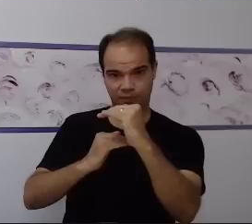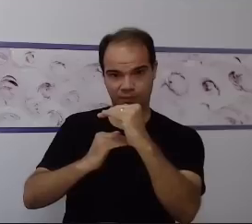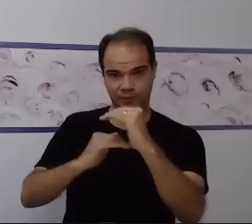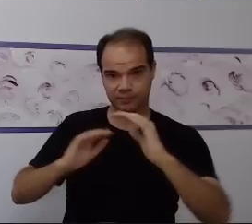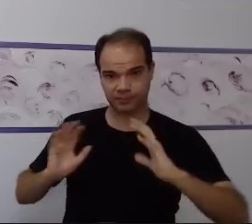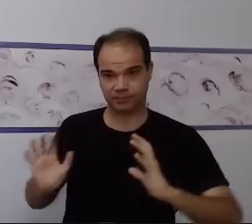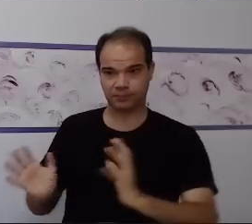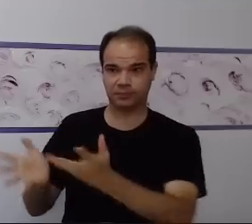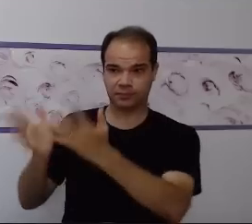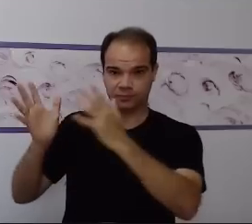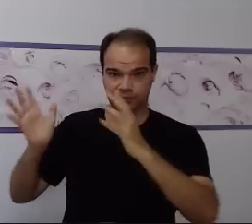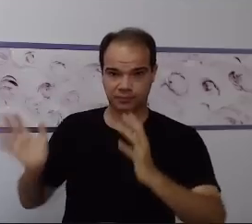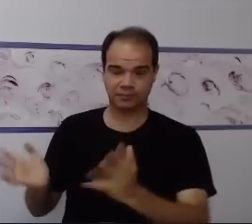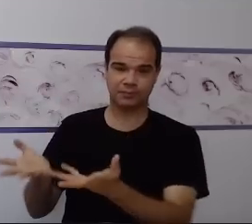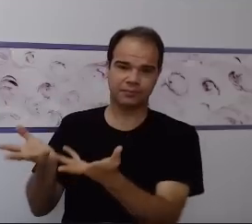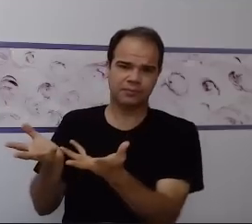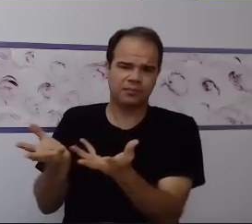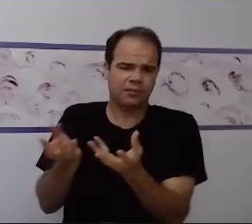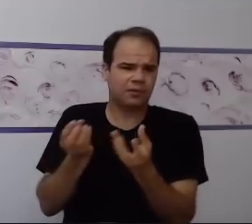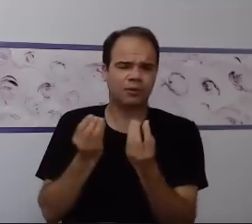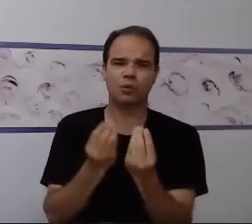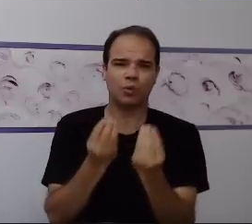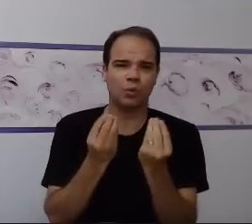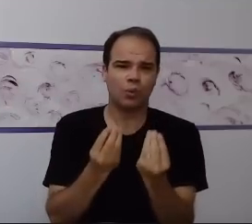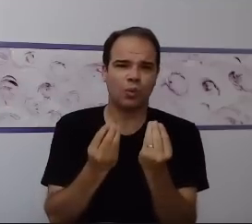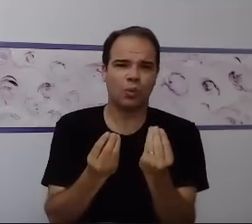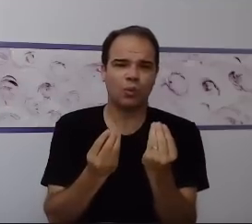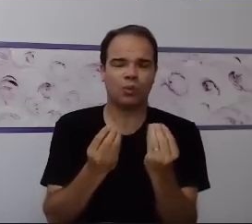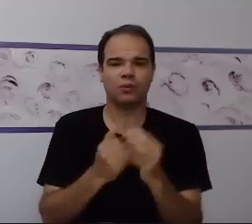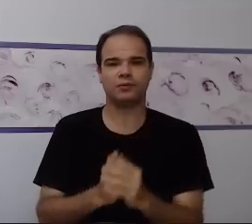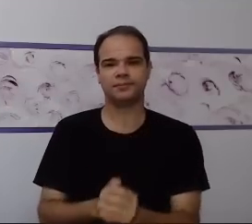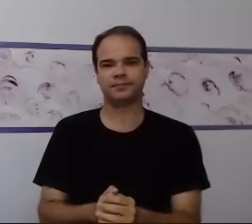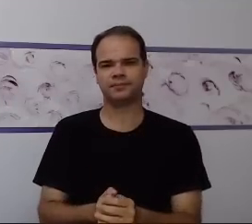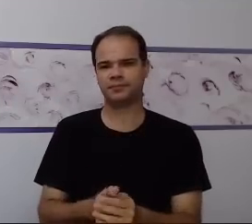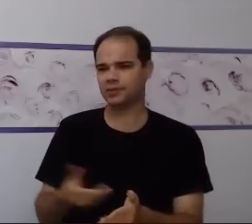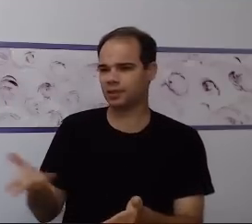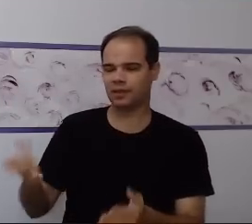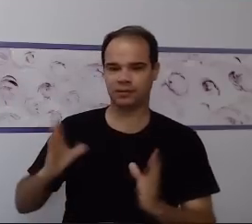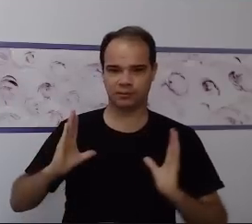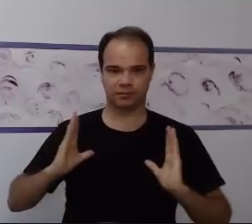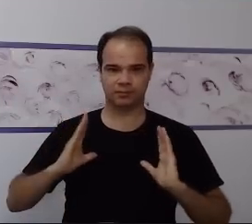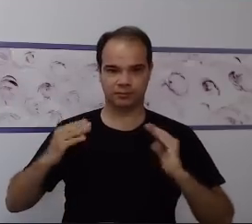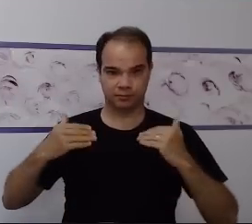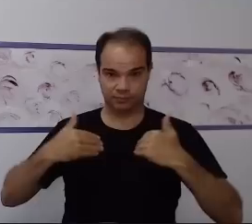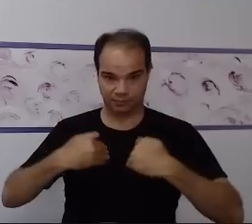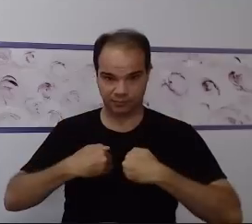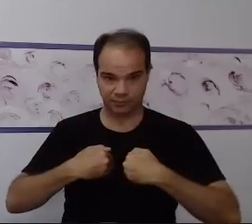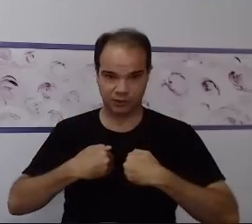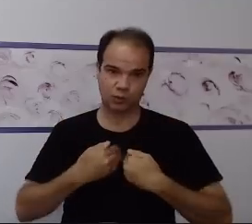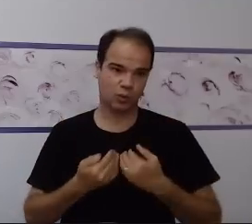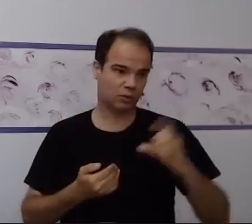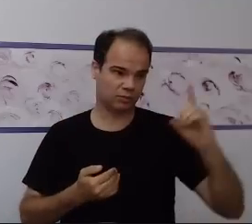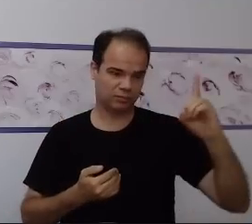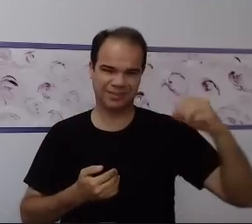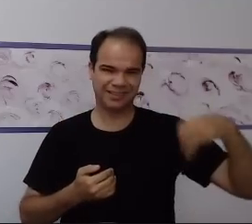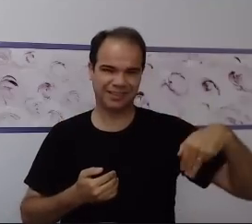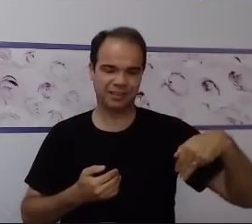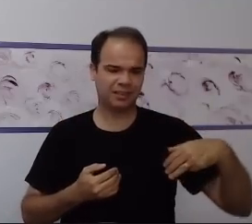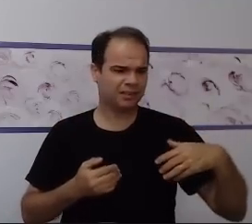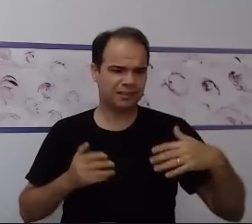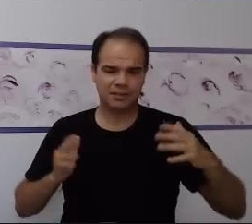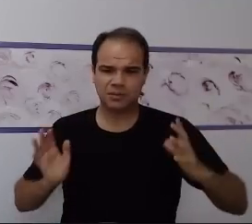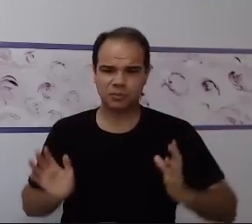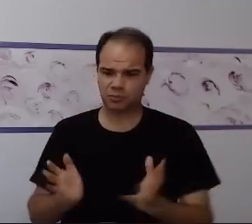que ele tenha uma progressão dentro da especificidade dele dentro do acompanhamento dele como que eu vou conseguir